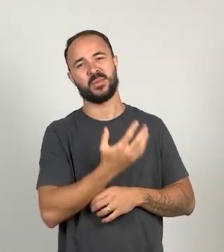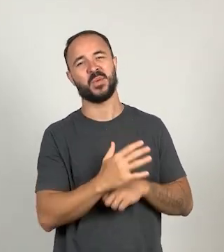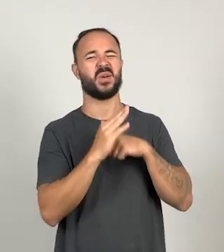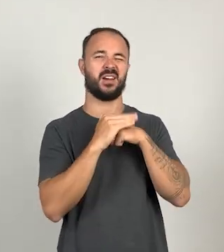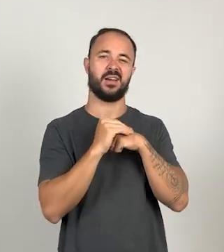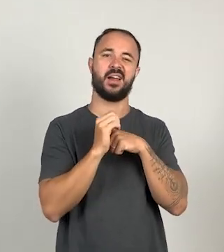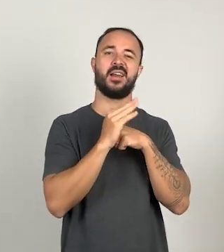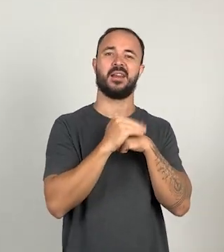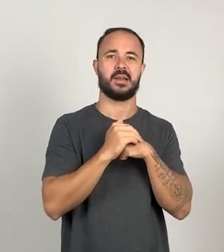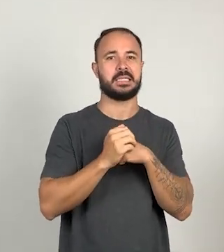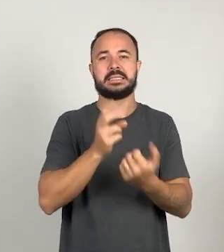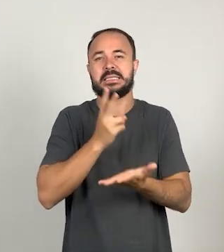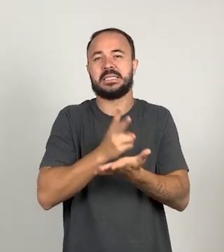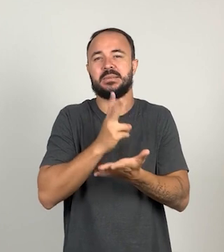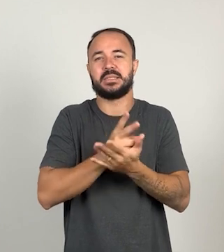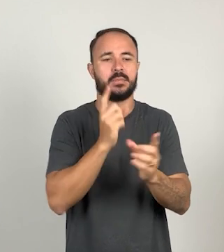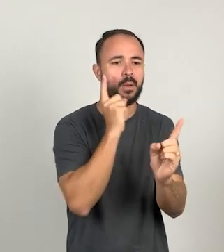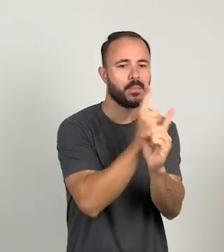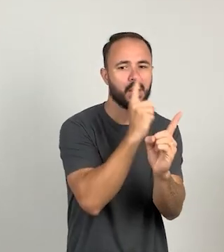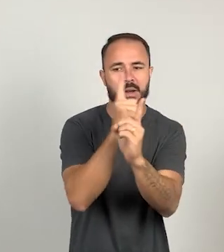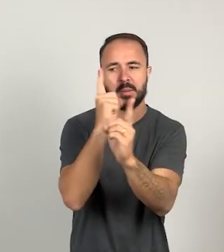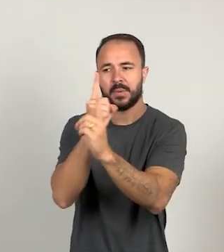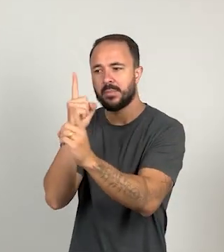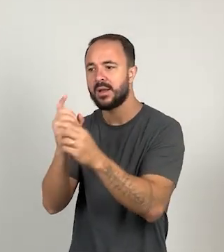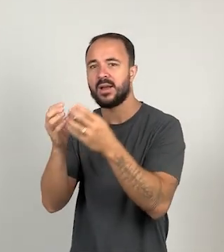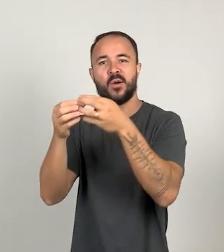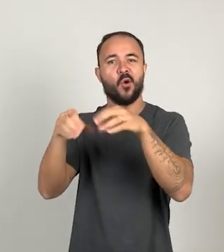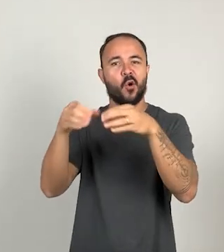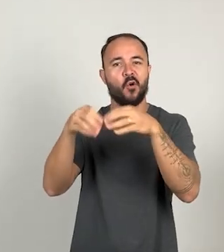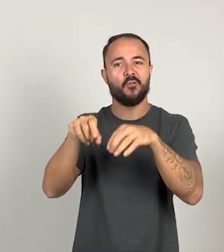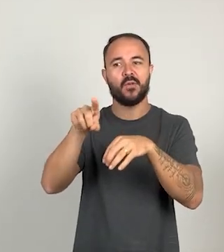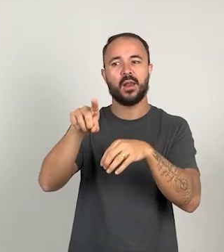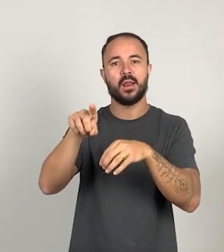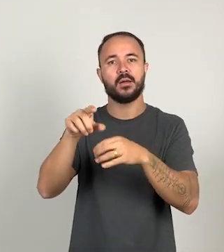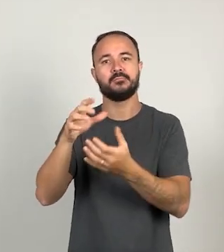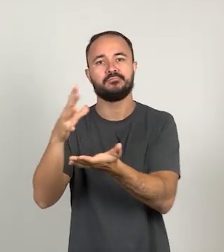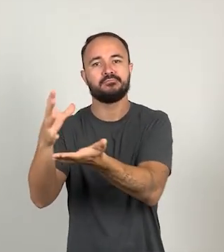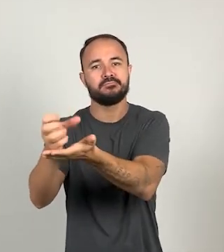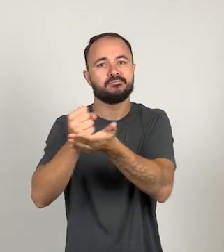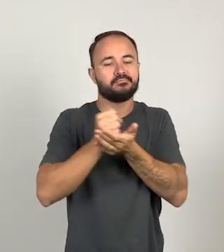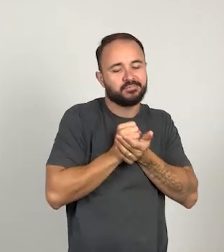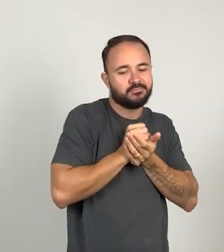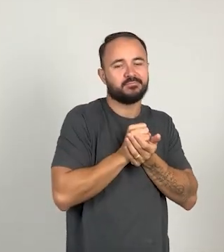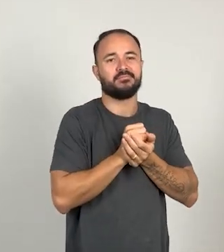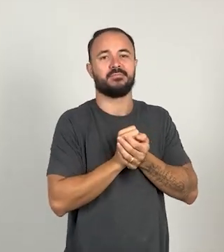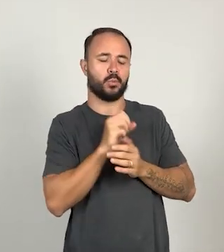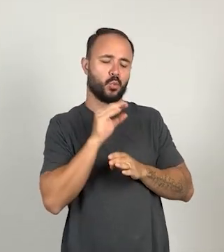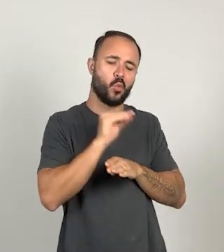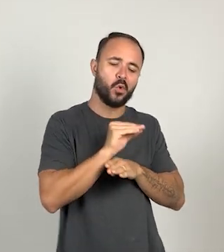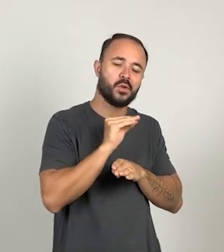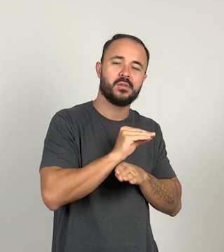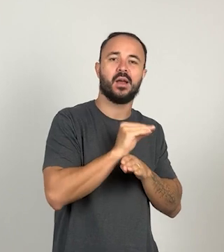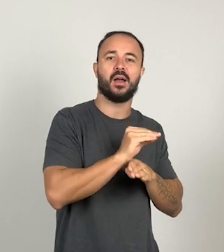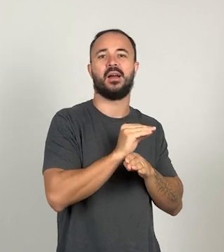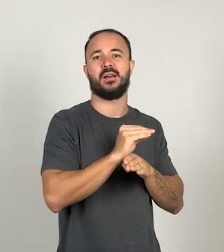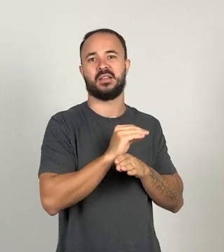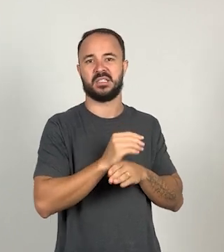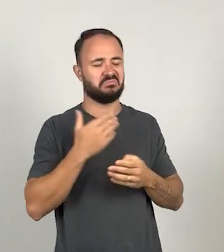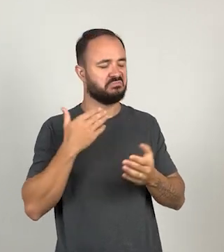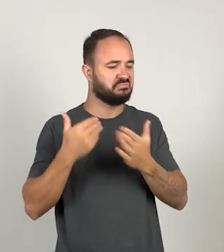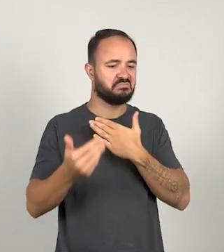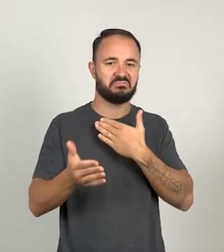Todo ovinho que ela encontrava pelo caminho, ela pegava e colocava em seu ninho. E ela não se